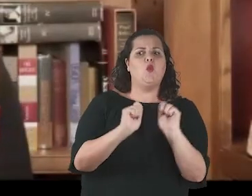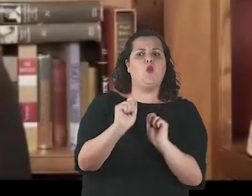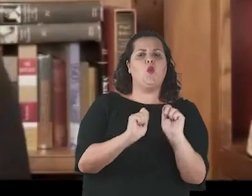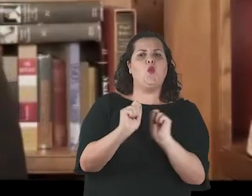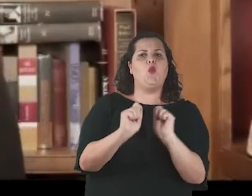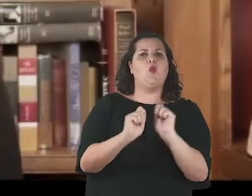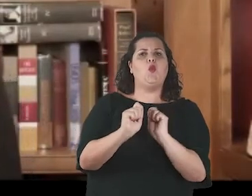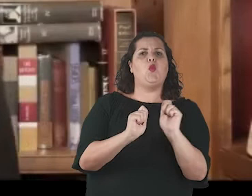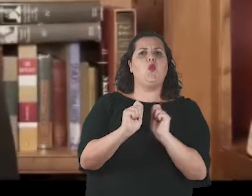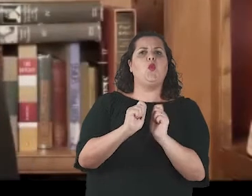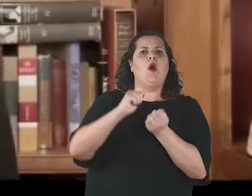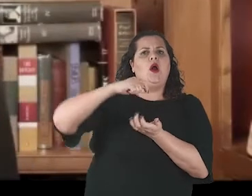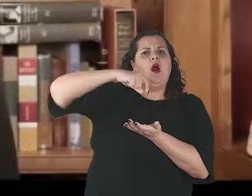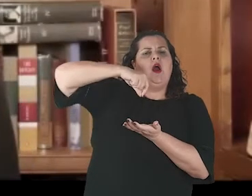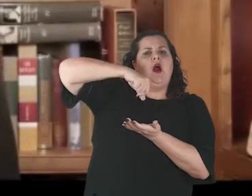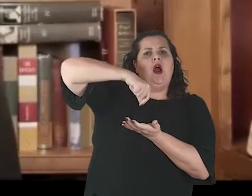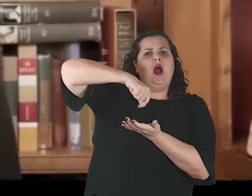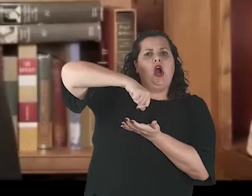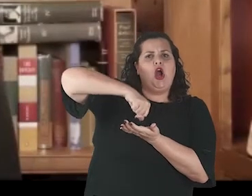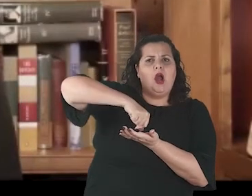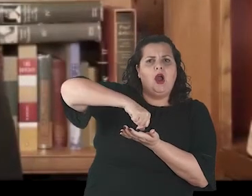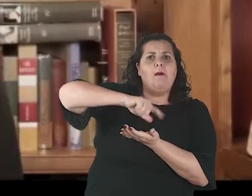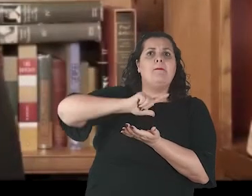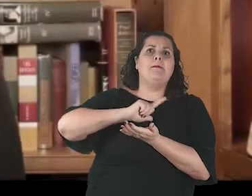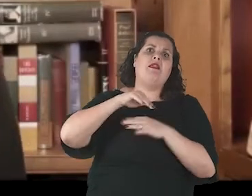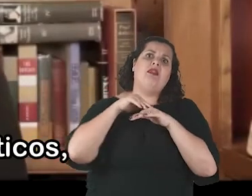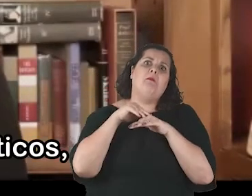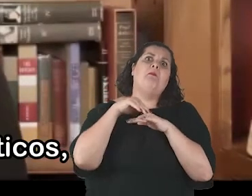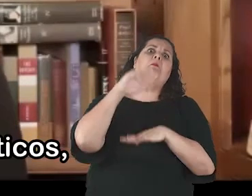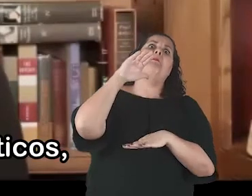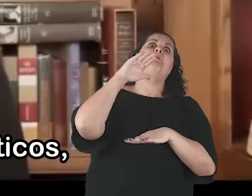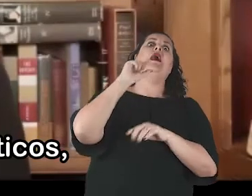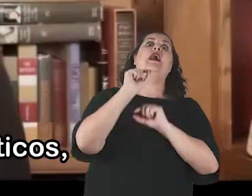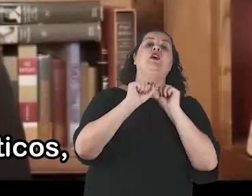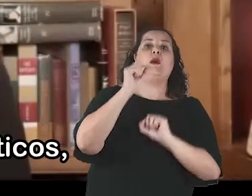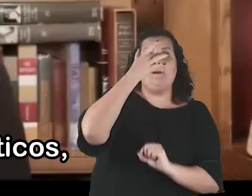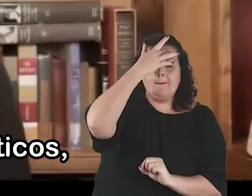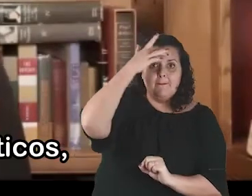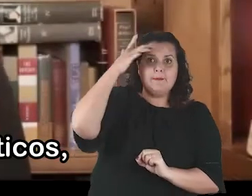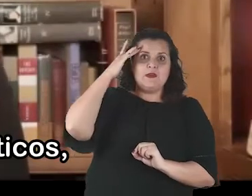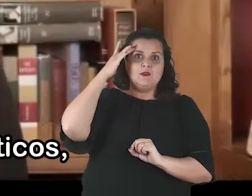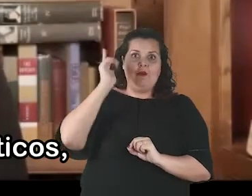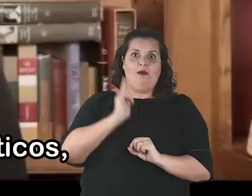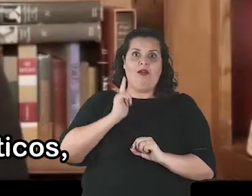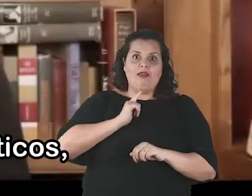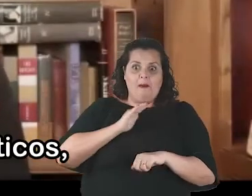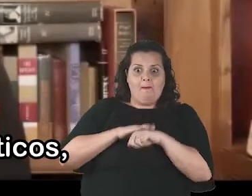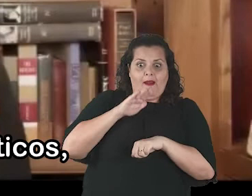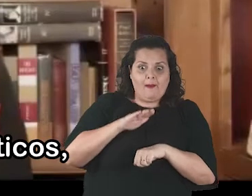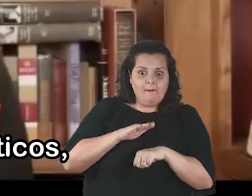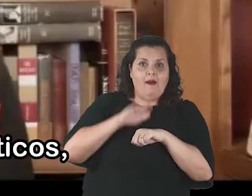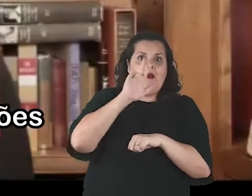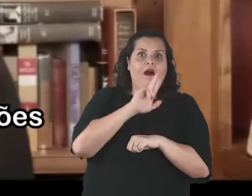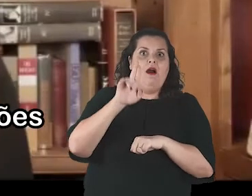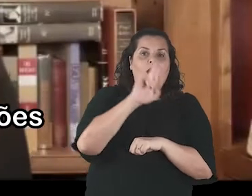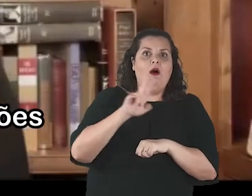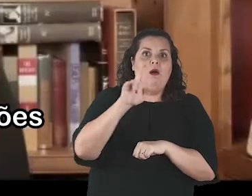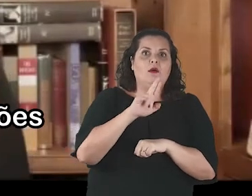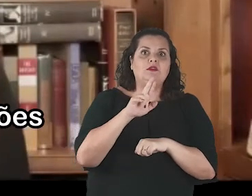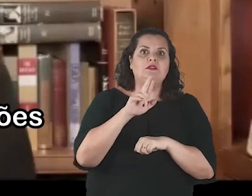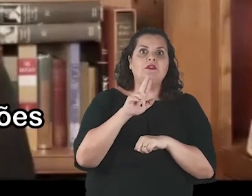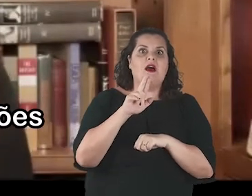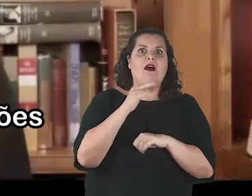engajamento para obter a máxima extração de dados. Tudo isso se baseando em mecanismos